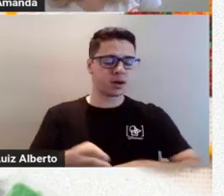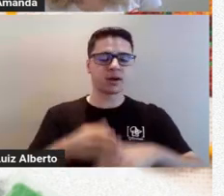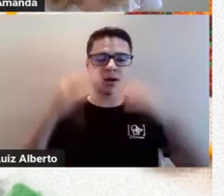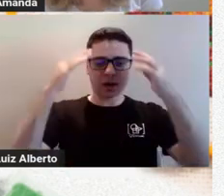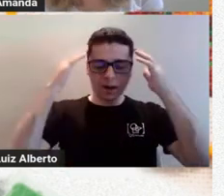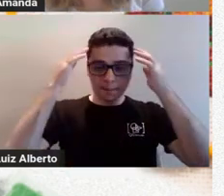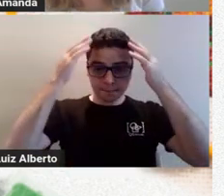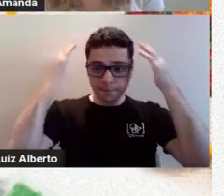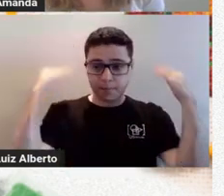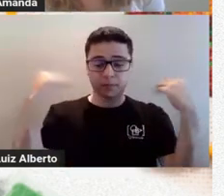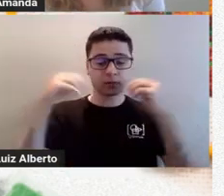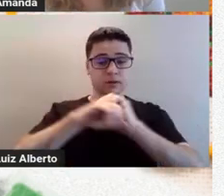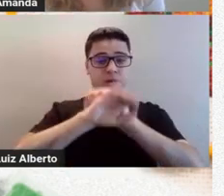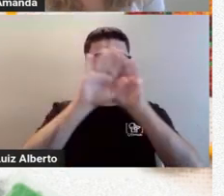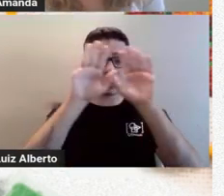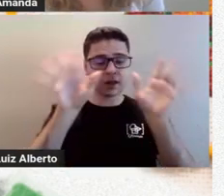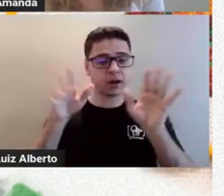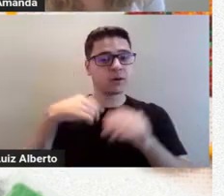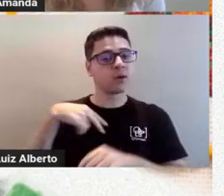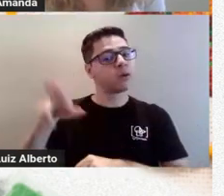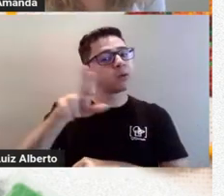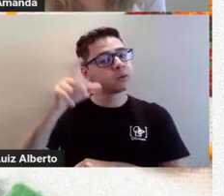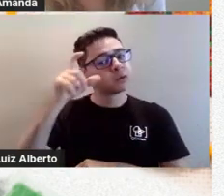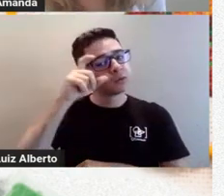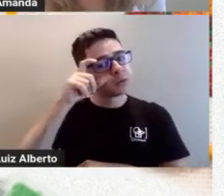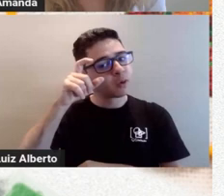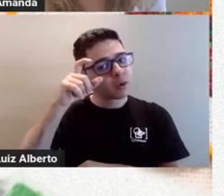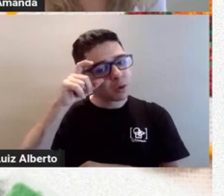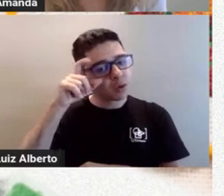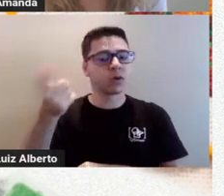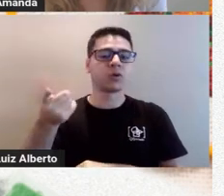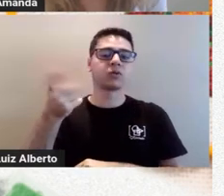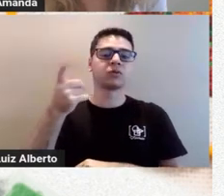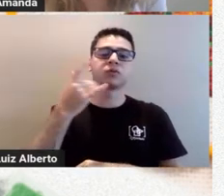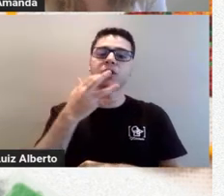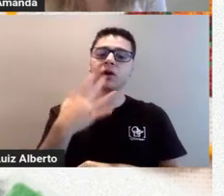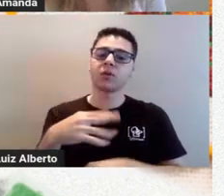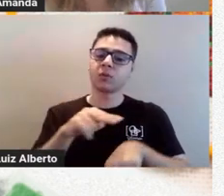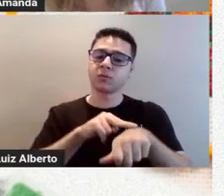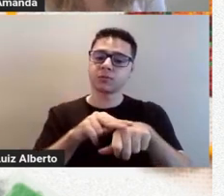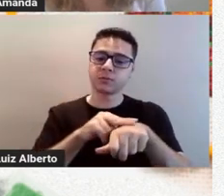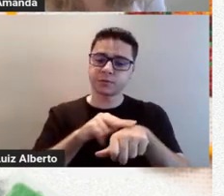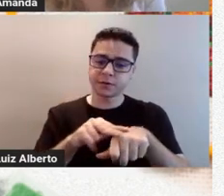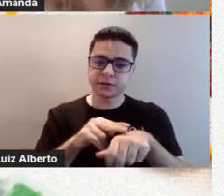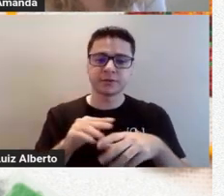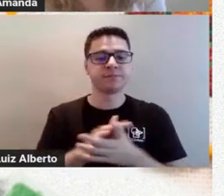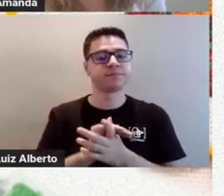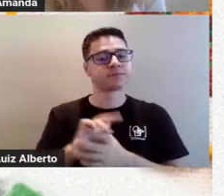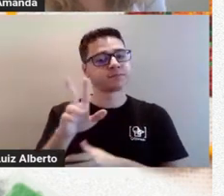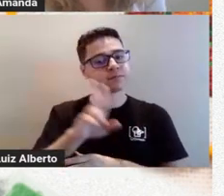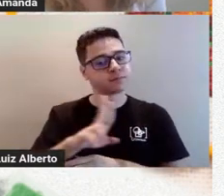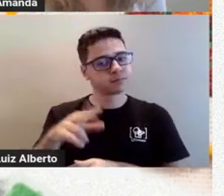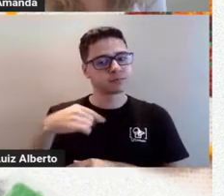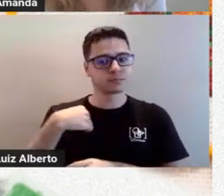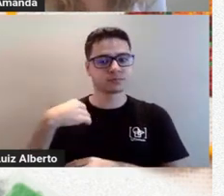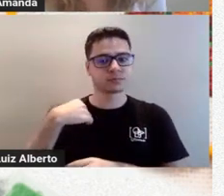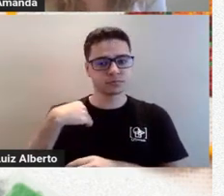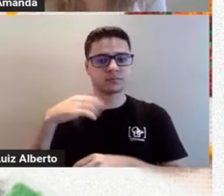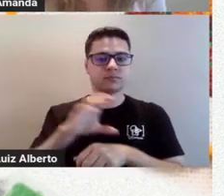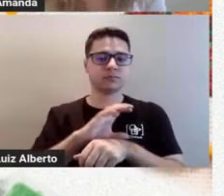dos ombros, uso um óculos de grau na cor verde, uso uma camiseta cinza,